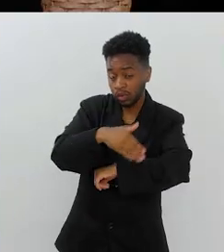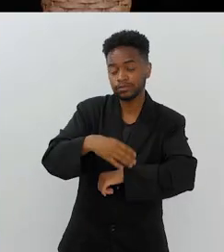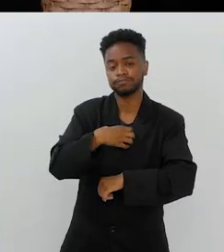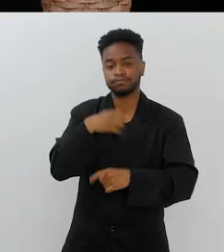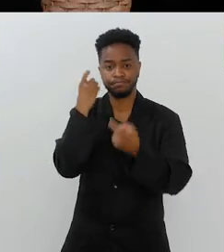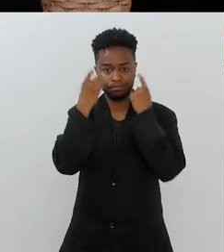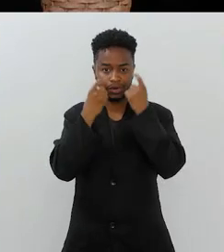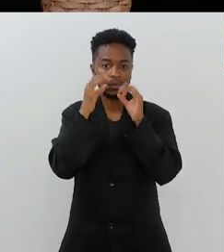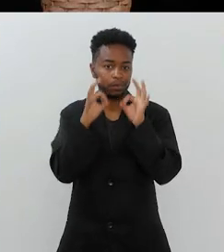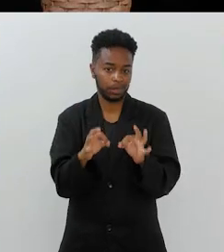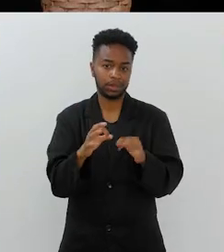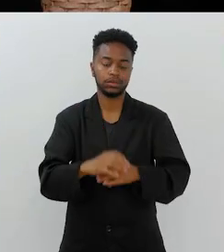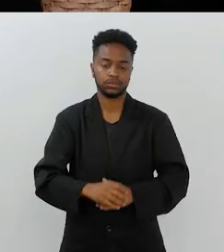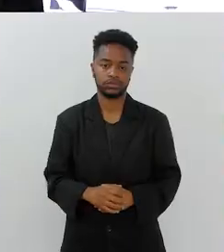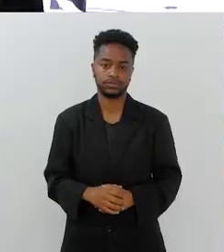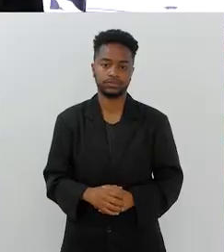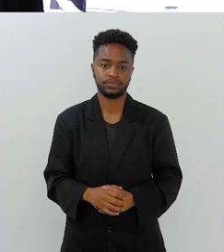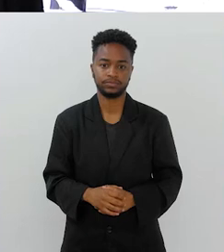preocupação.